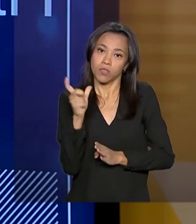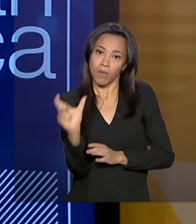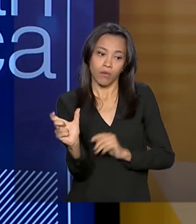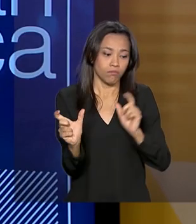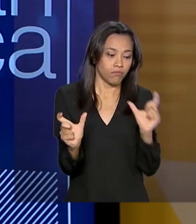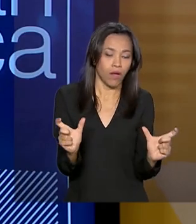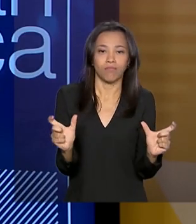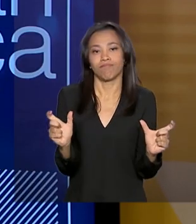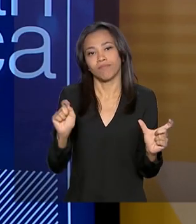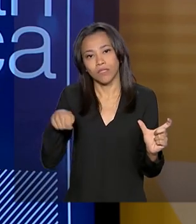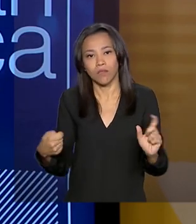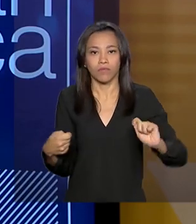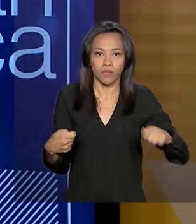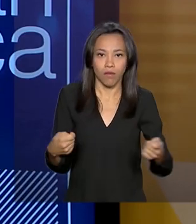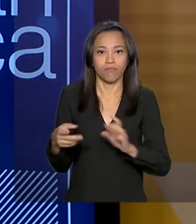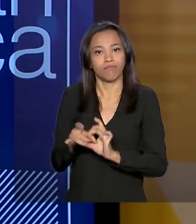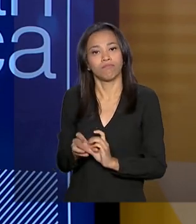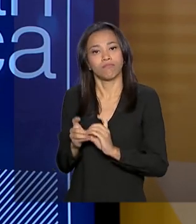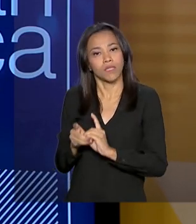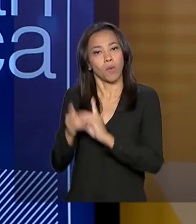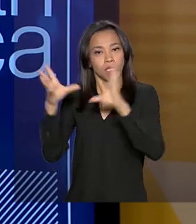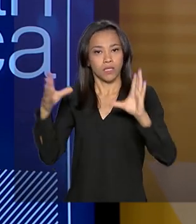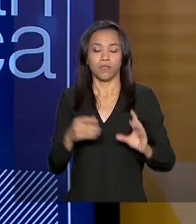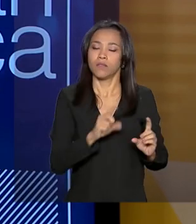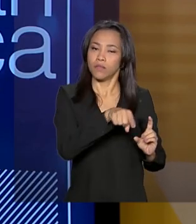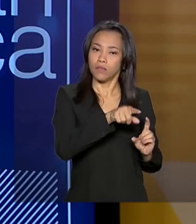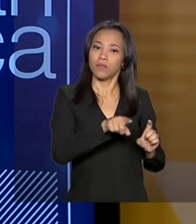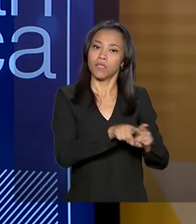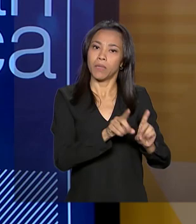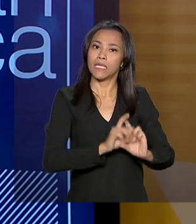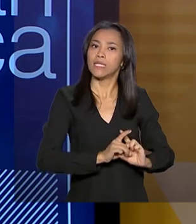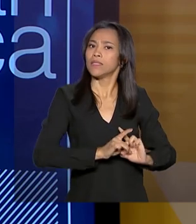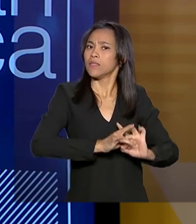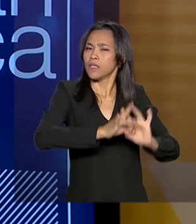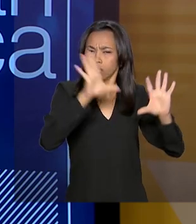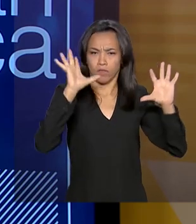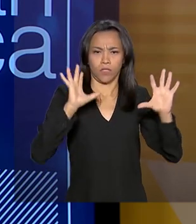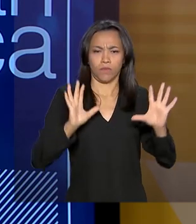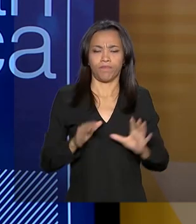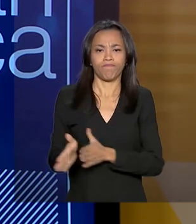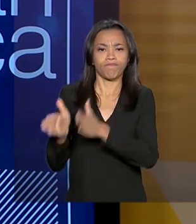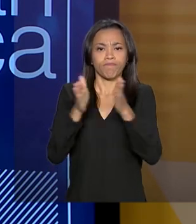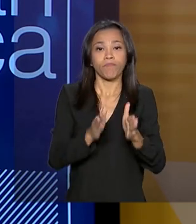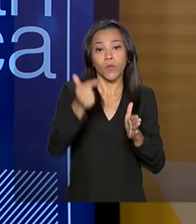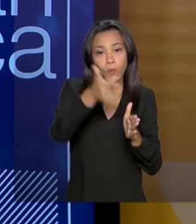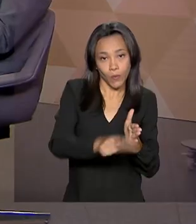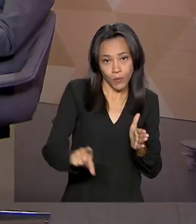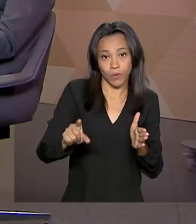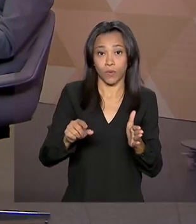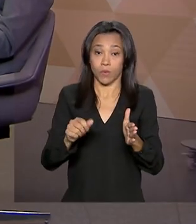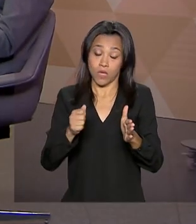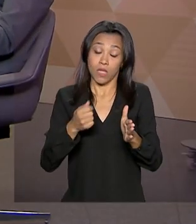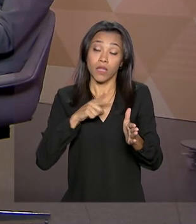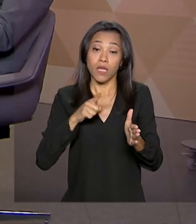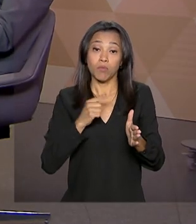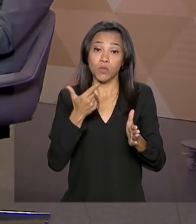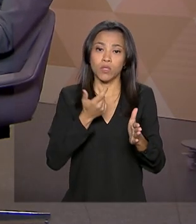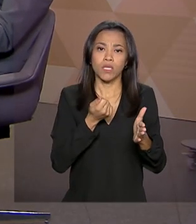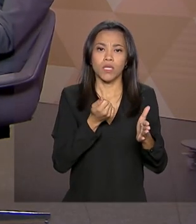suficiente para atingir o desenvolvimento. Na área de consumidor, nós temos duas experiências no Ministério da Justiça. O Cade,